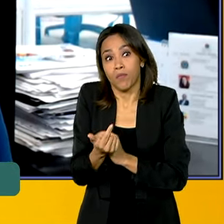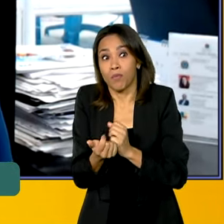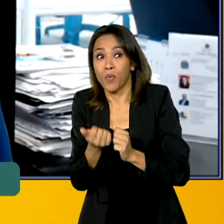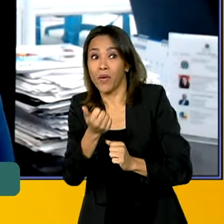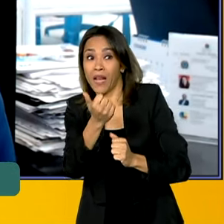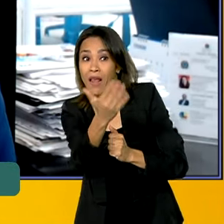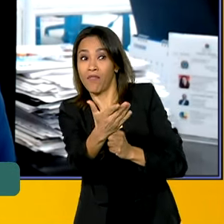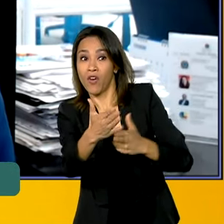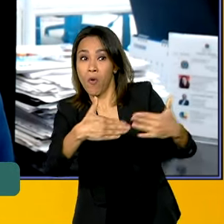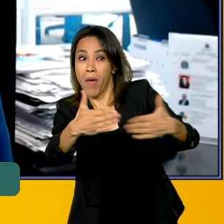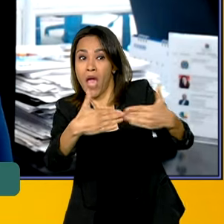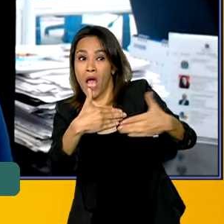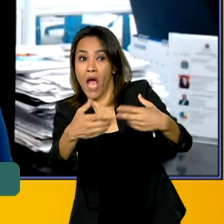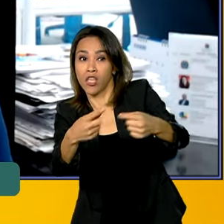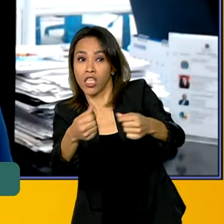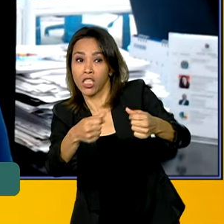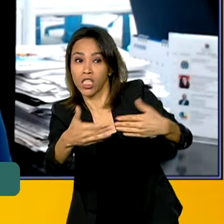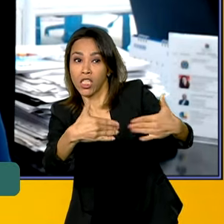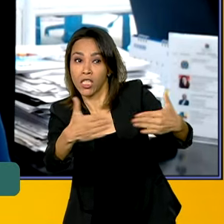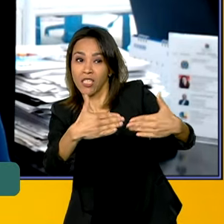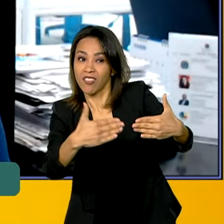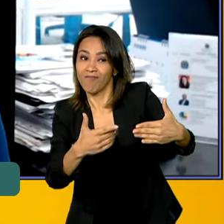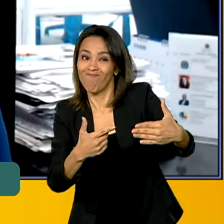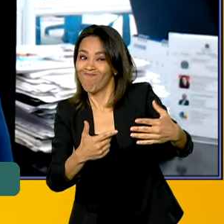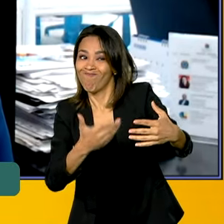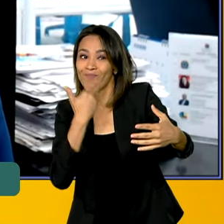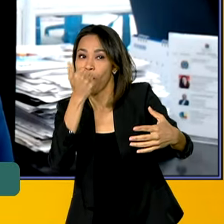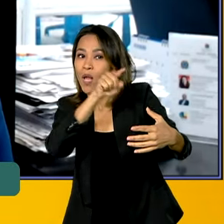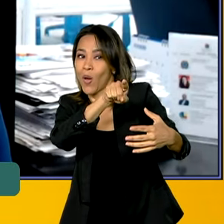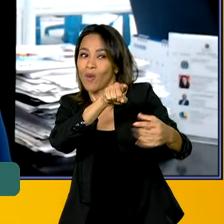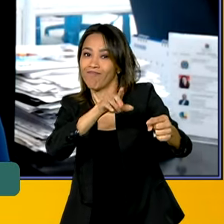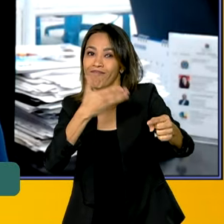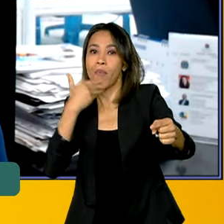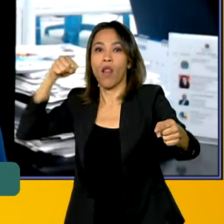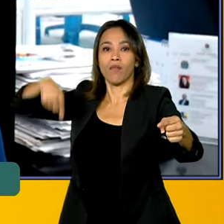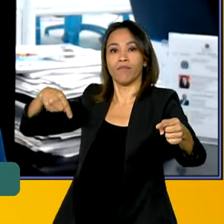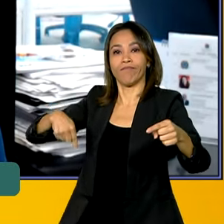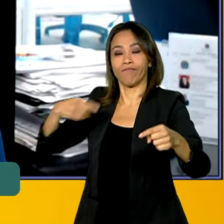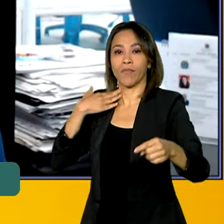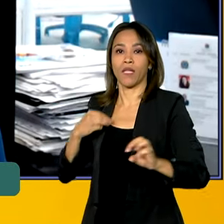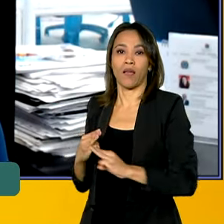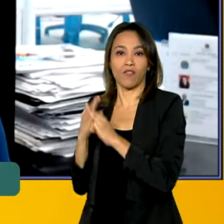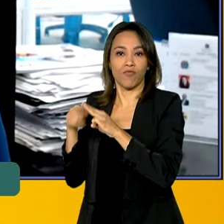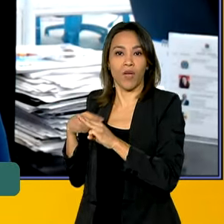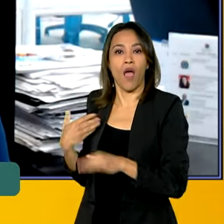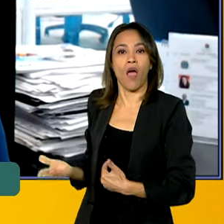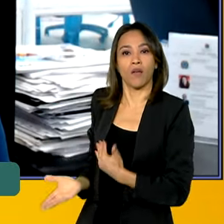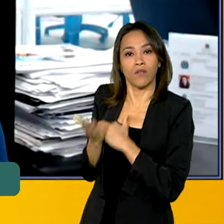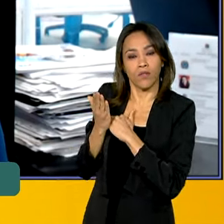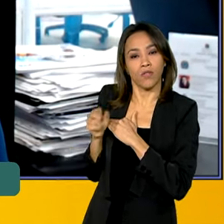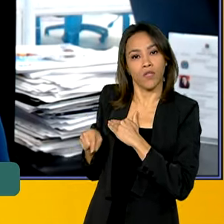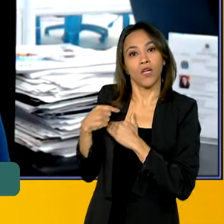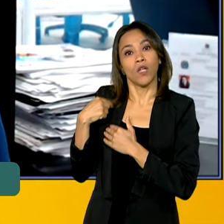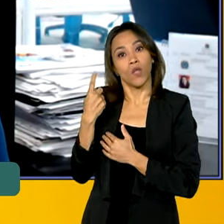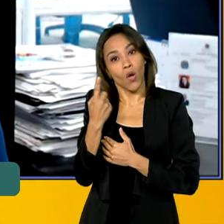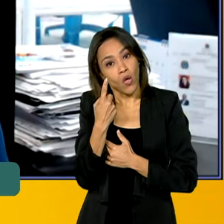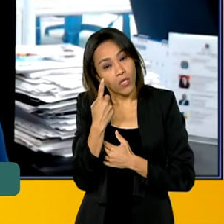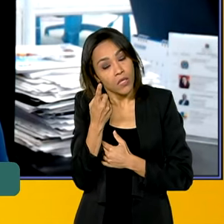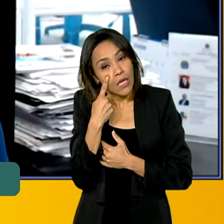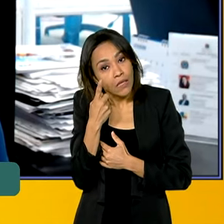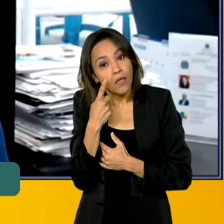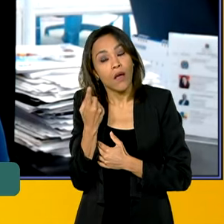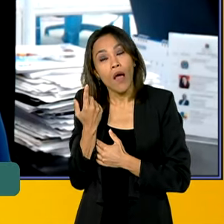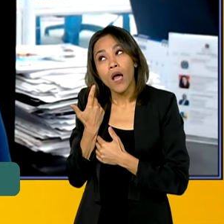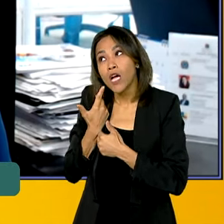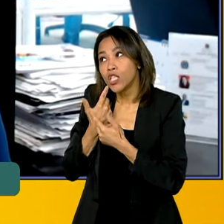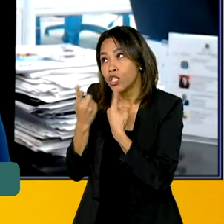propõe a essas famílias. Então, são ações como essa, como também nós estamos buscando dialogar junto ao